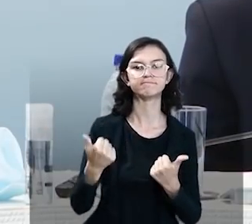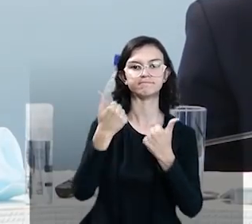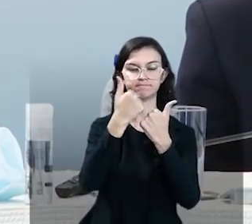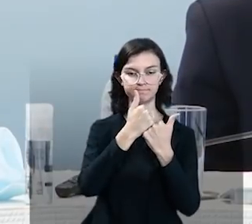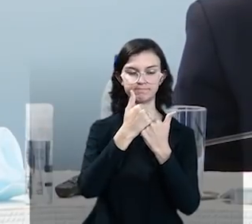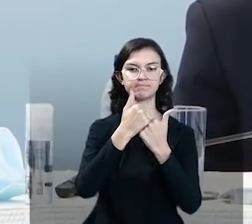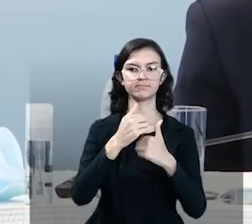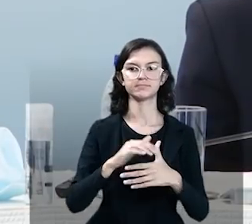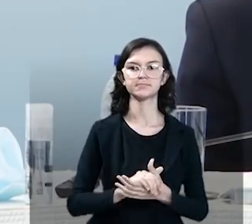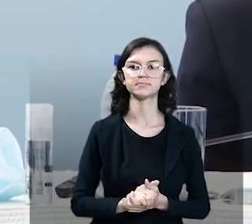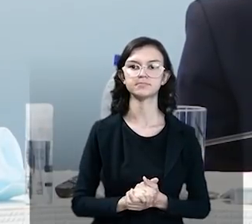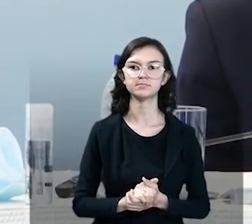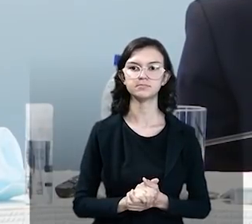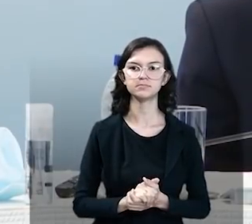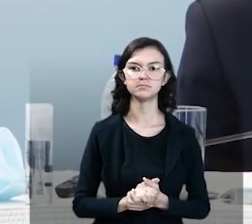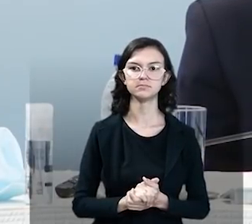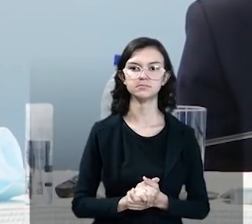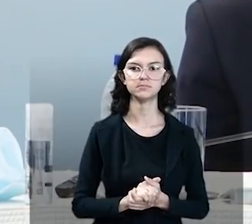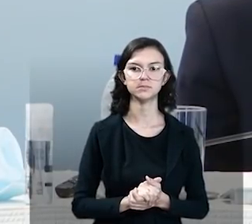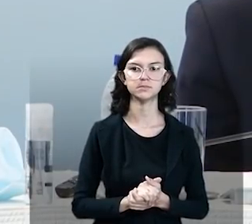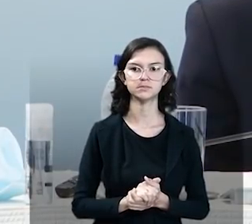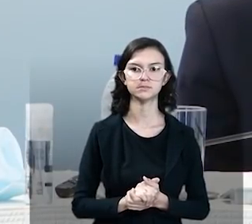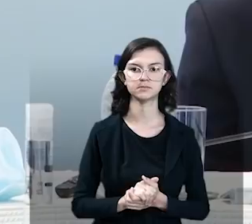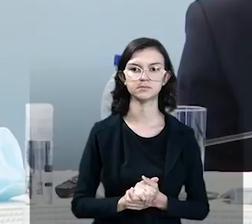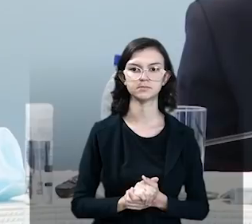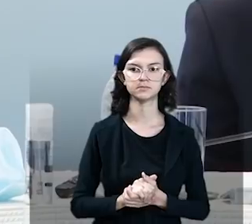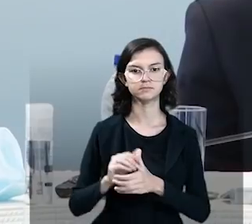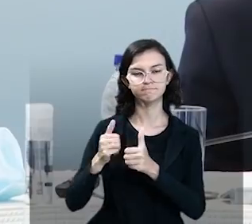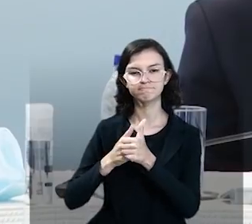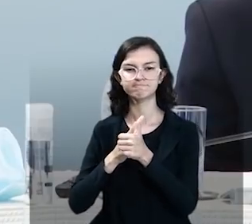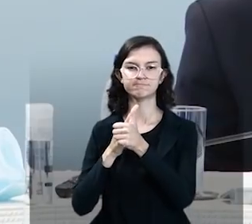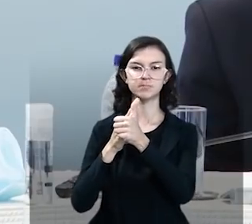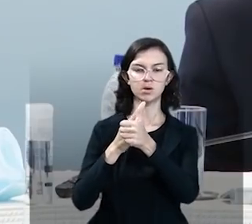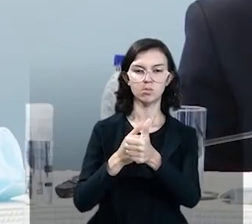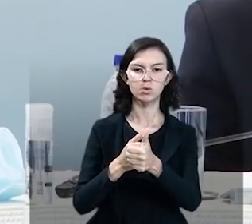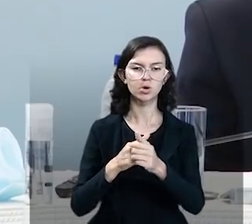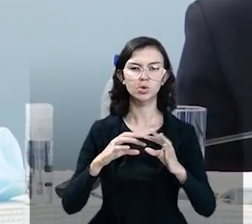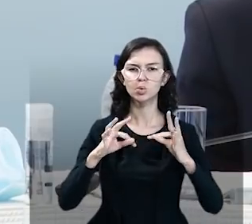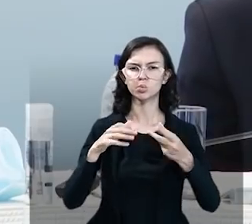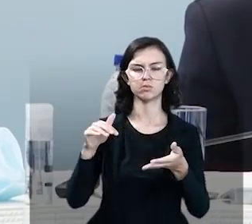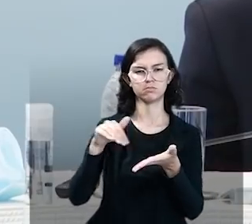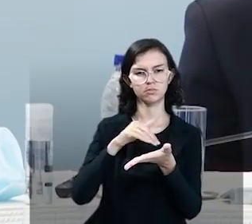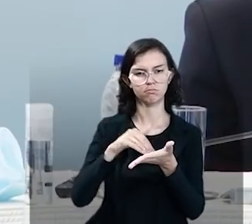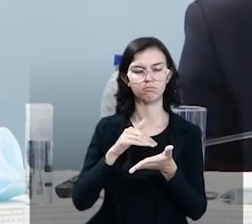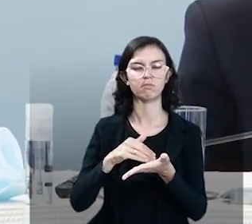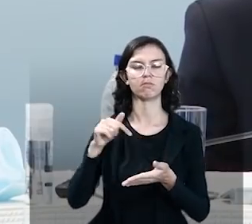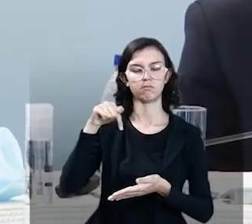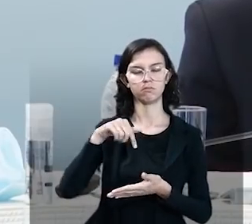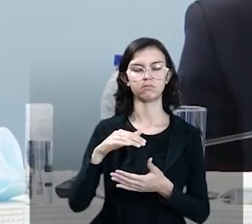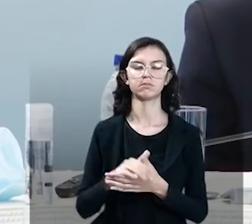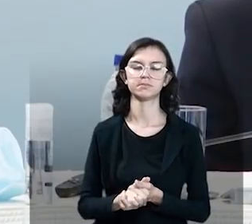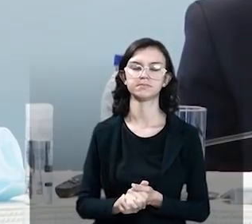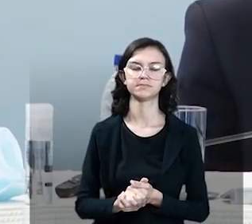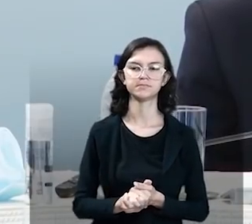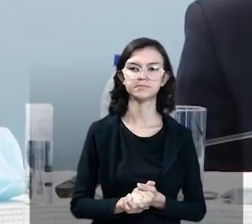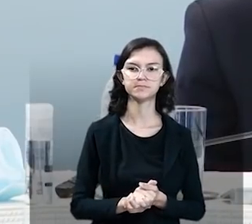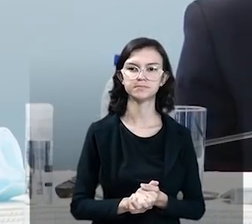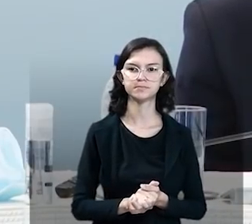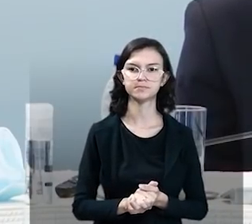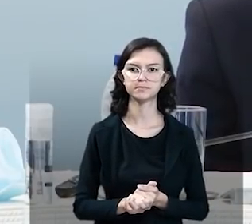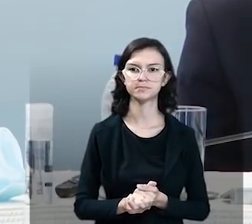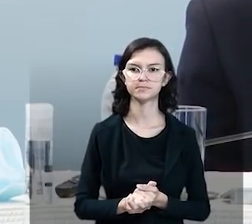secretário executivo adjunto, José de Castro Barreto, também, que acompanha todas as nossas pautas aqui na Secretaria Executiva,